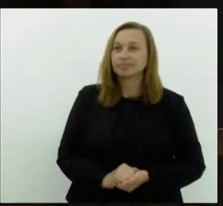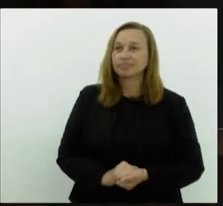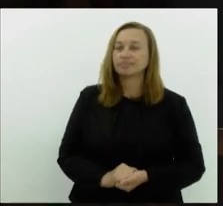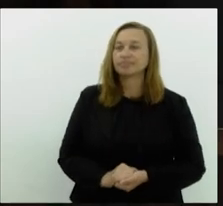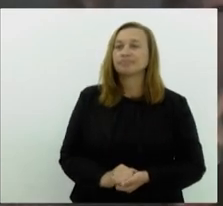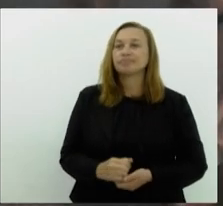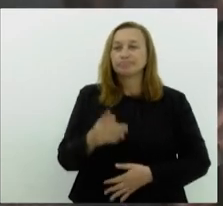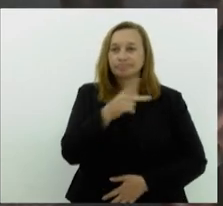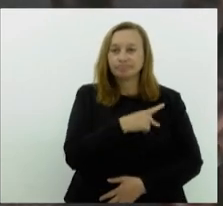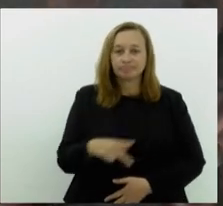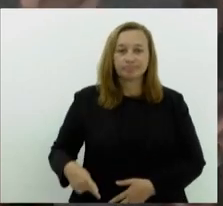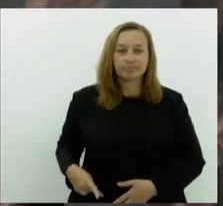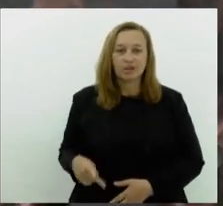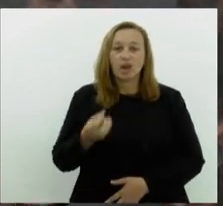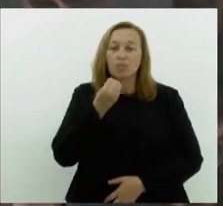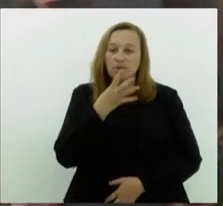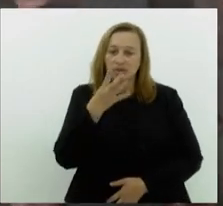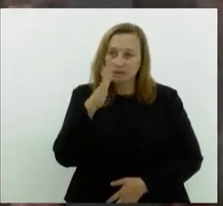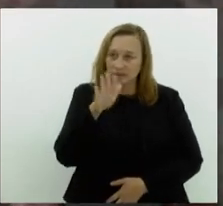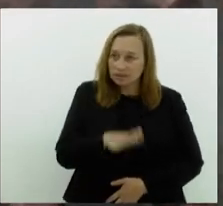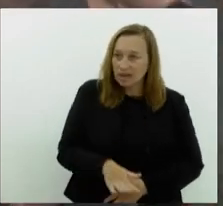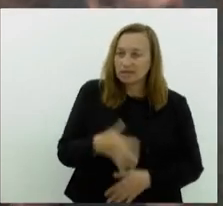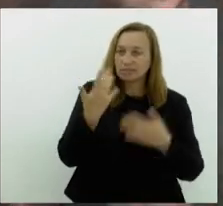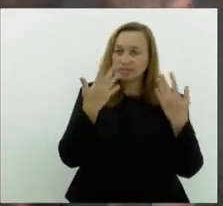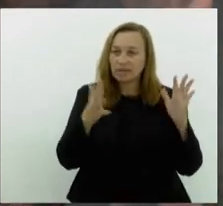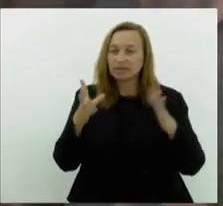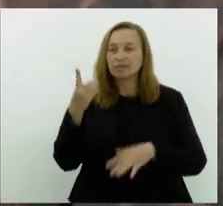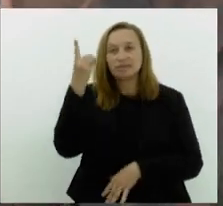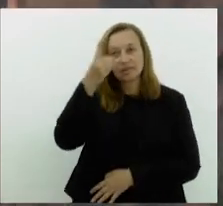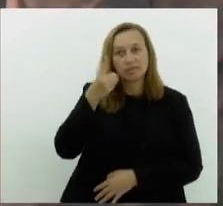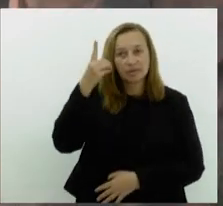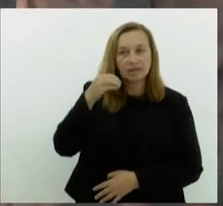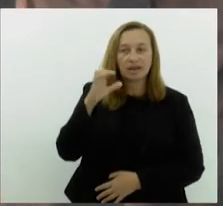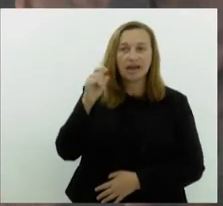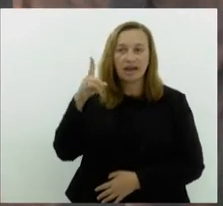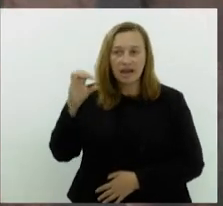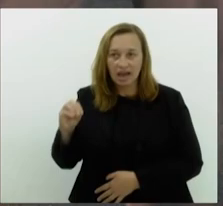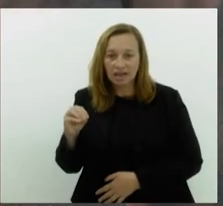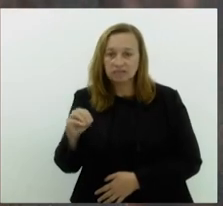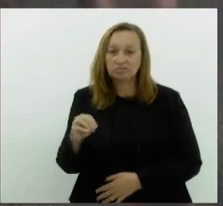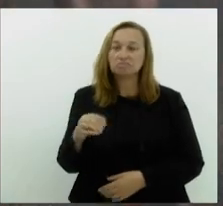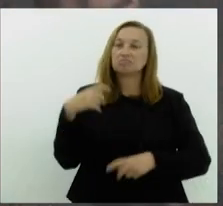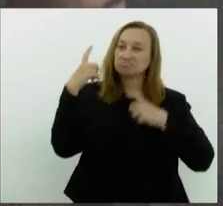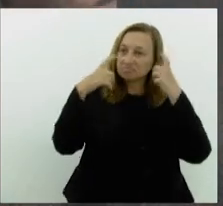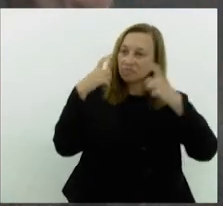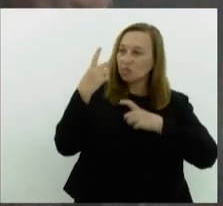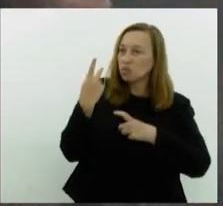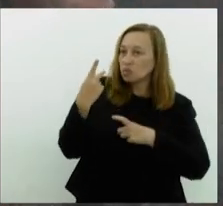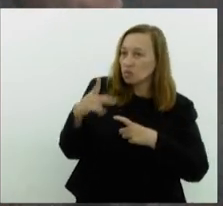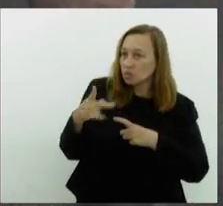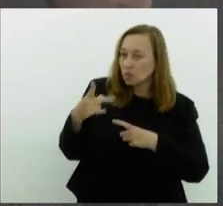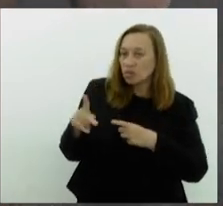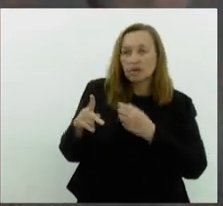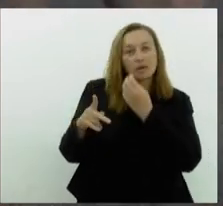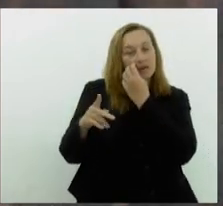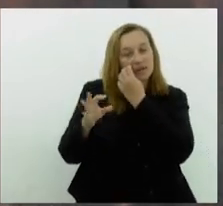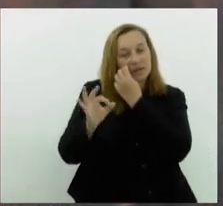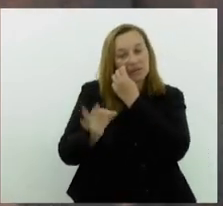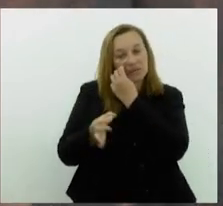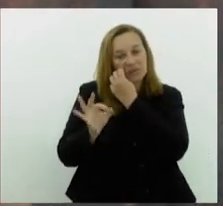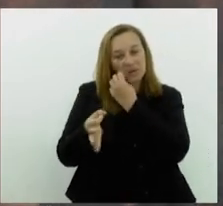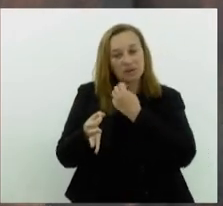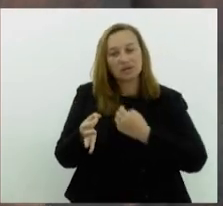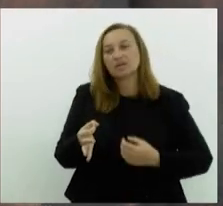Presidente, boa tarde. Inicialmente, saudar aqui o deputado Carlos Caiado, pela sua preocupação exatamente